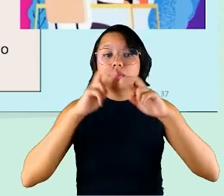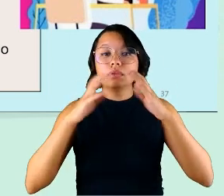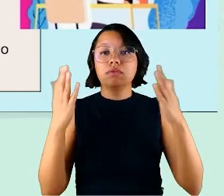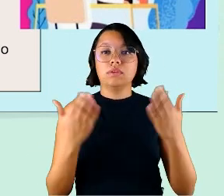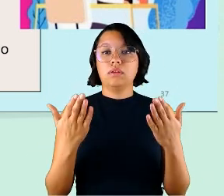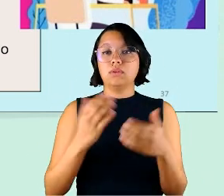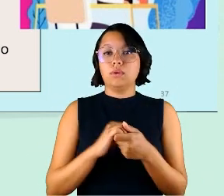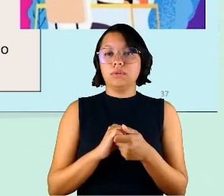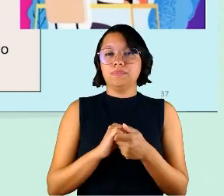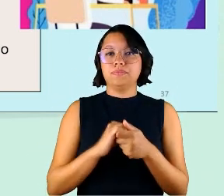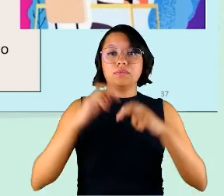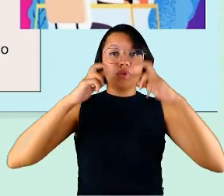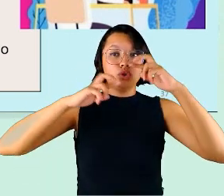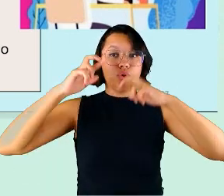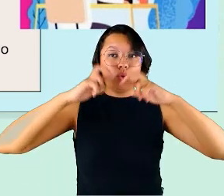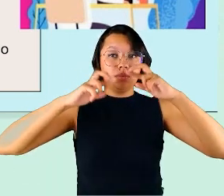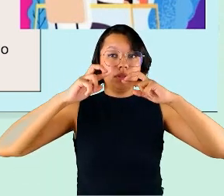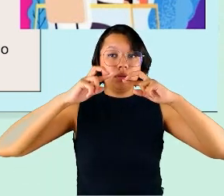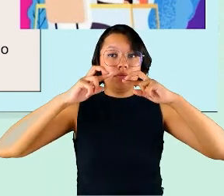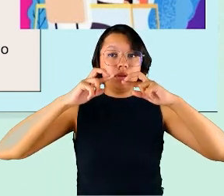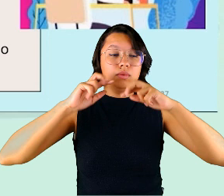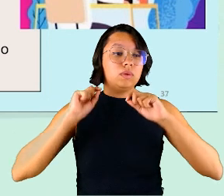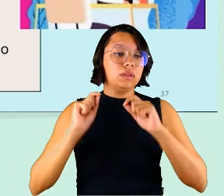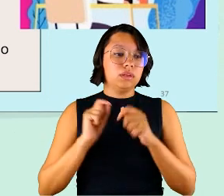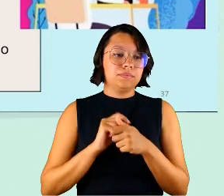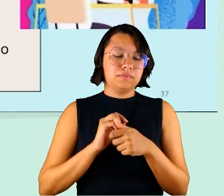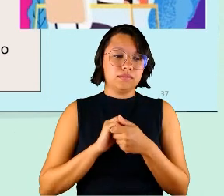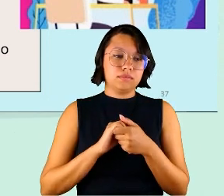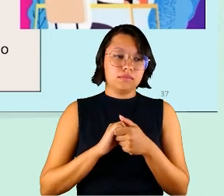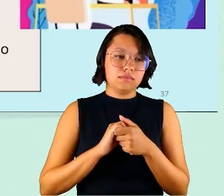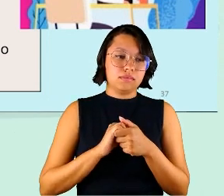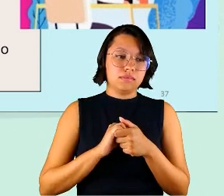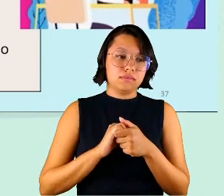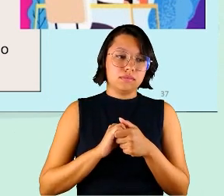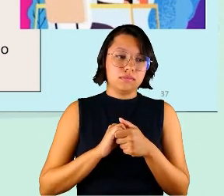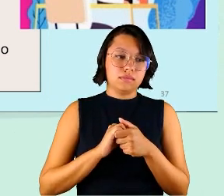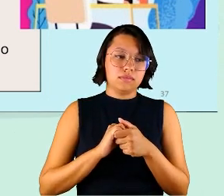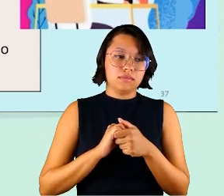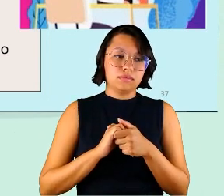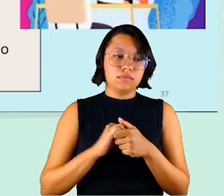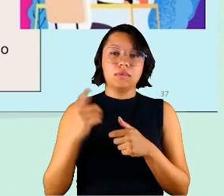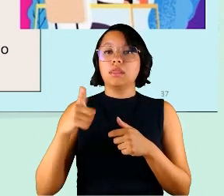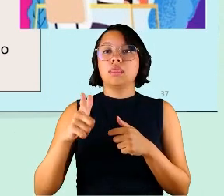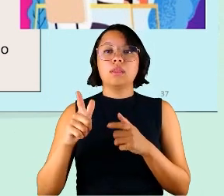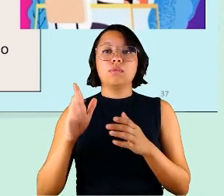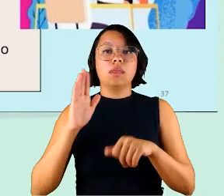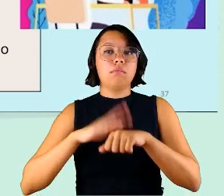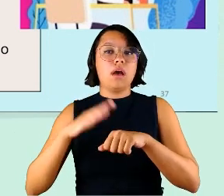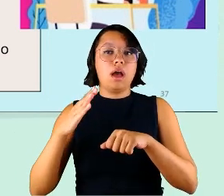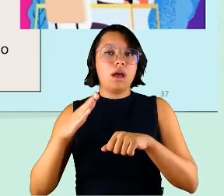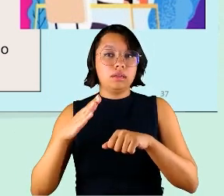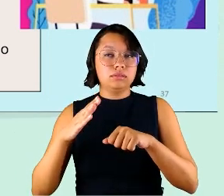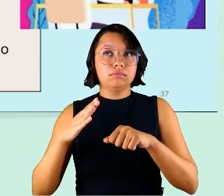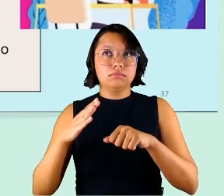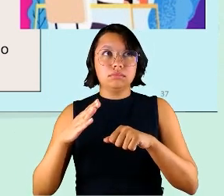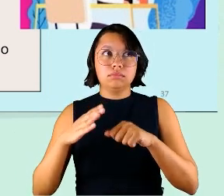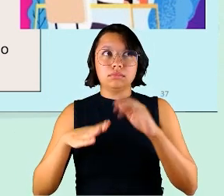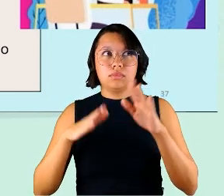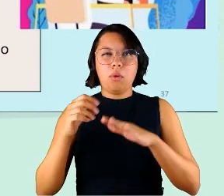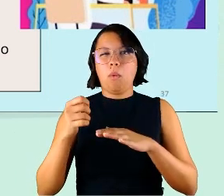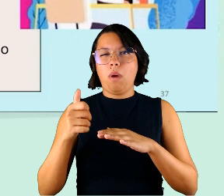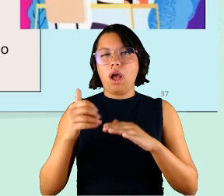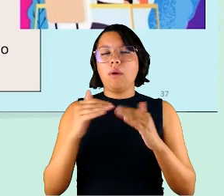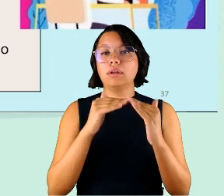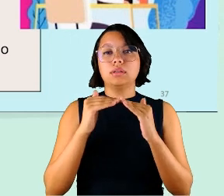agora né a gente está observando que as organizações não há mais isso assim é quase que um